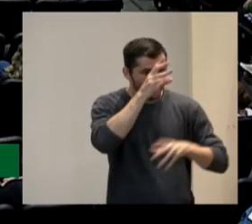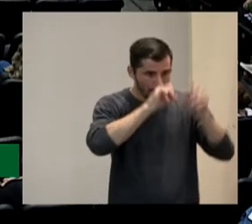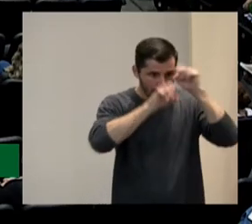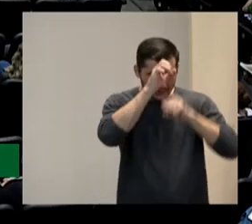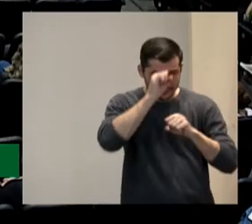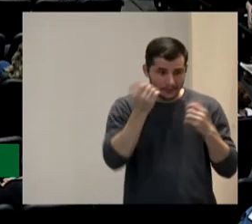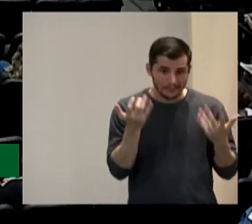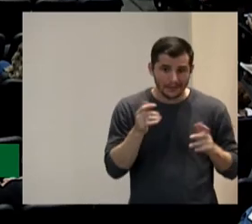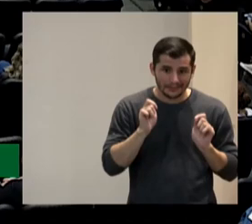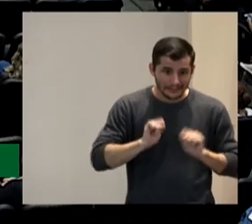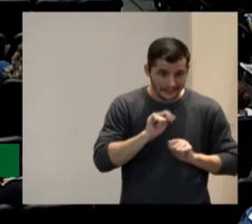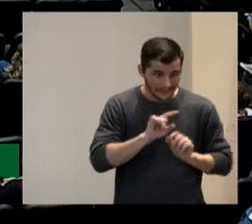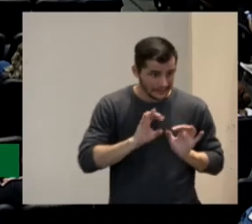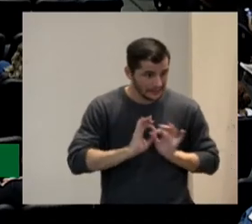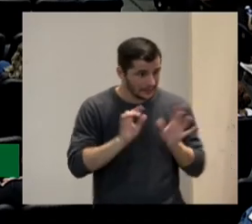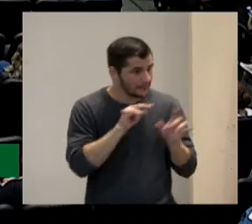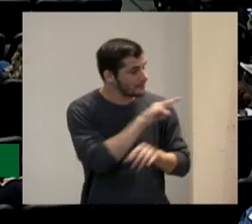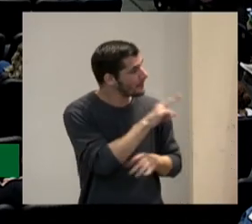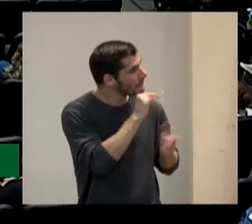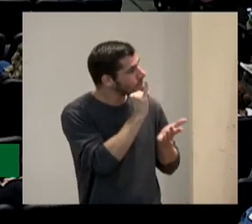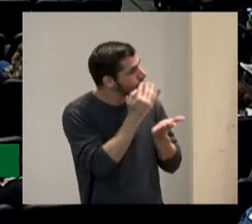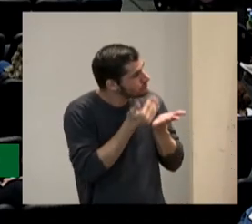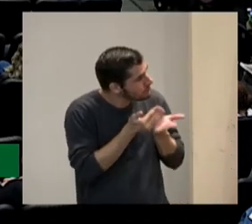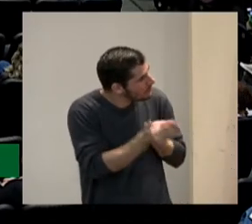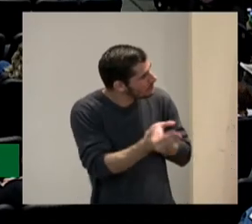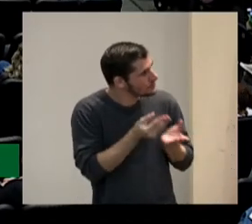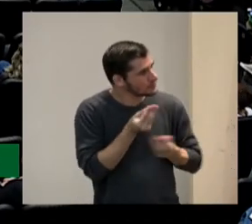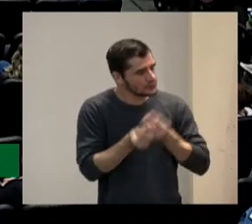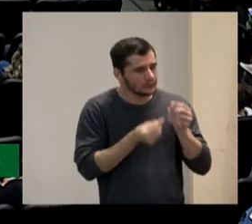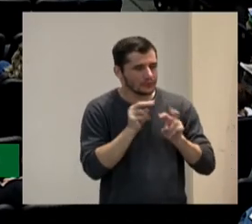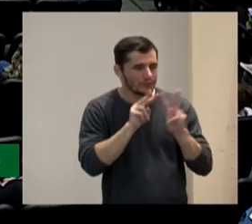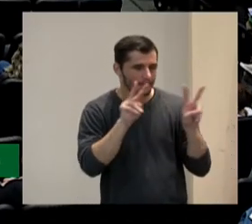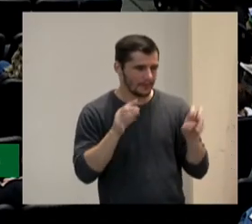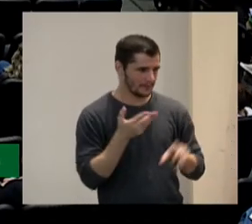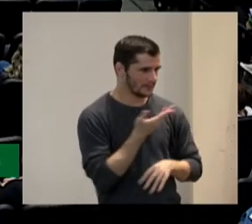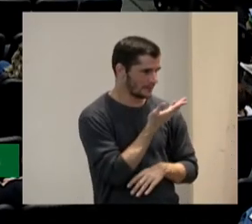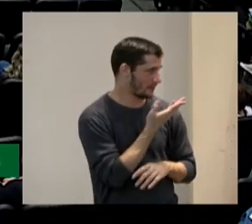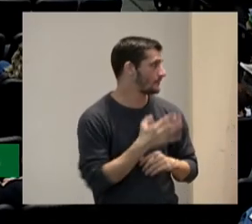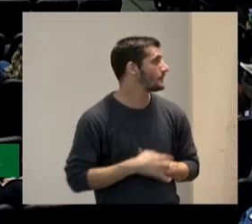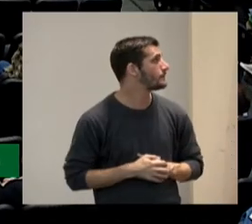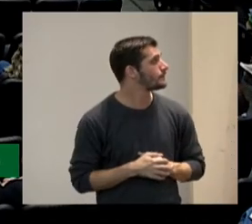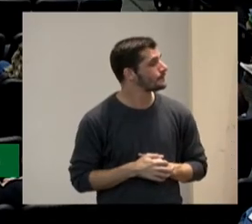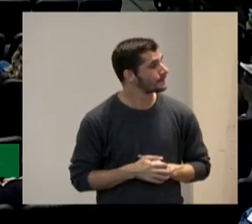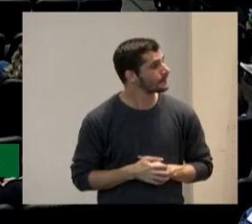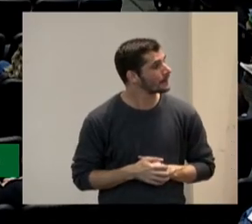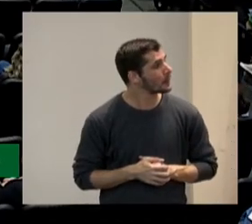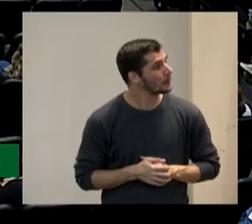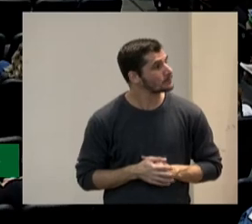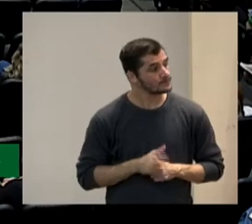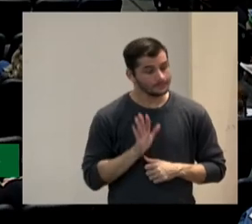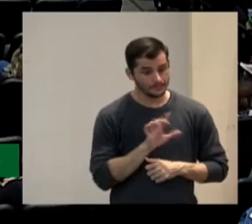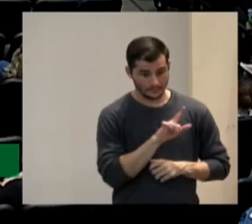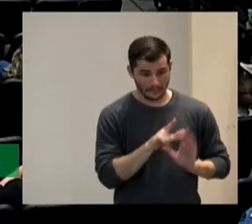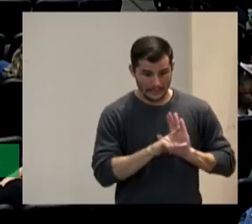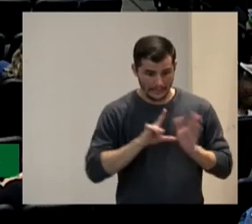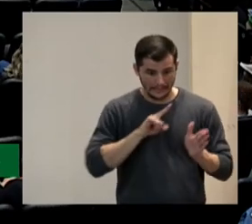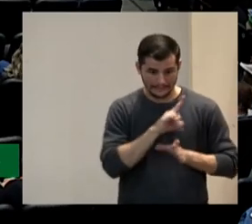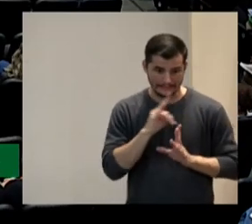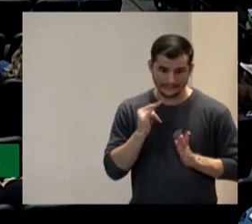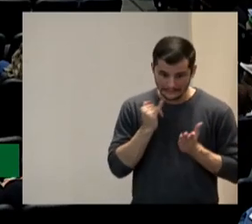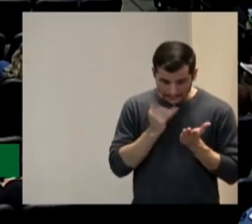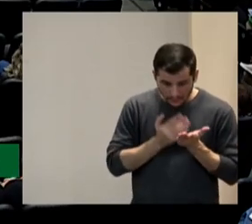fazer uma pequena introdução sobre o assunto e antes de fazer esta introdução